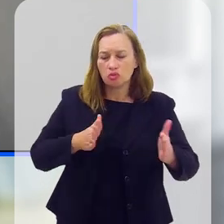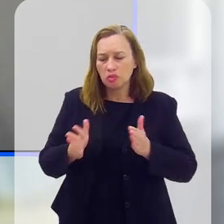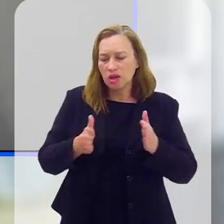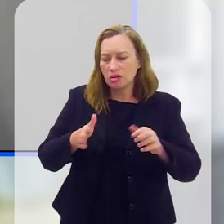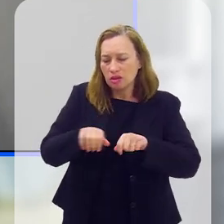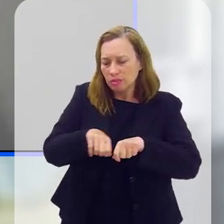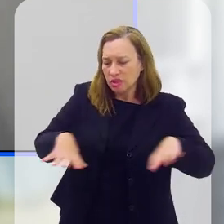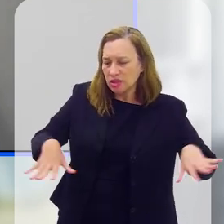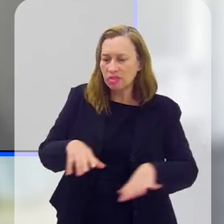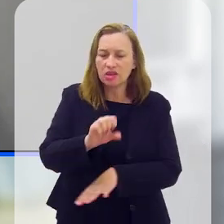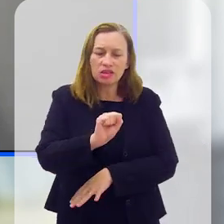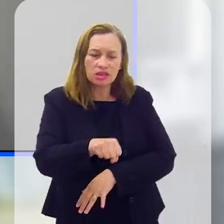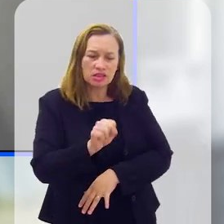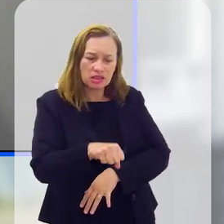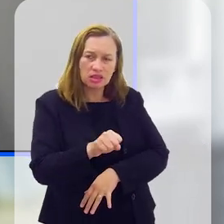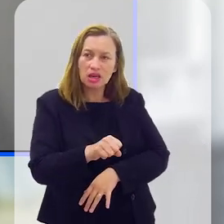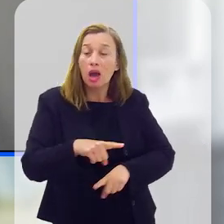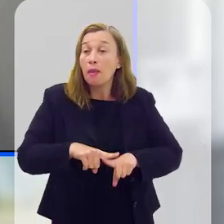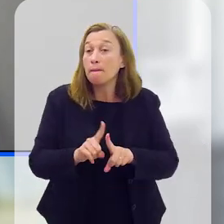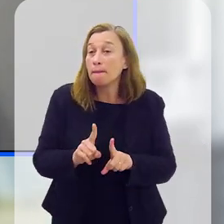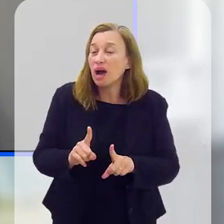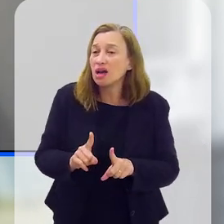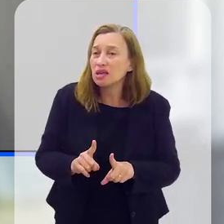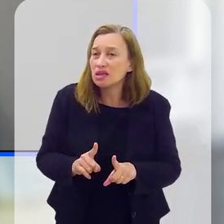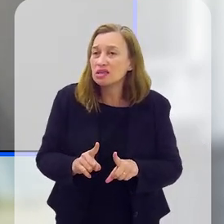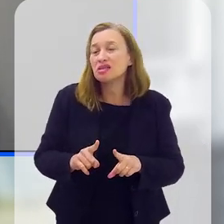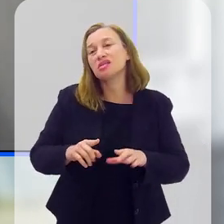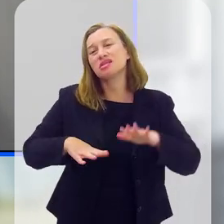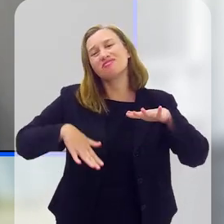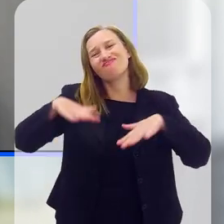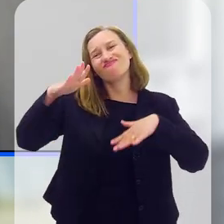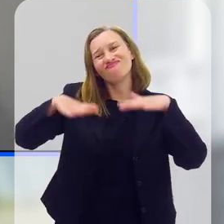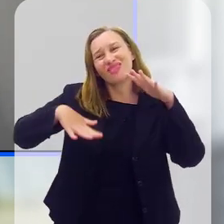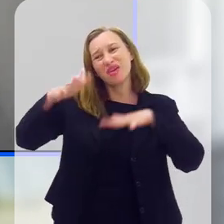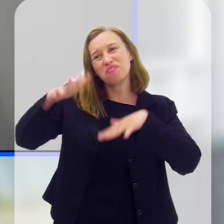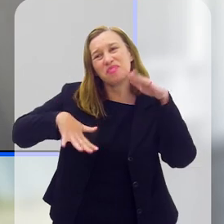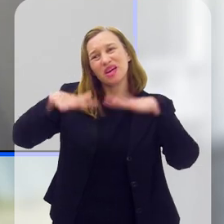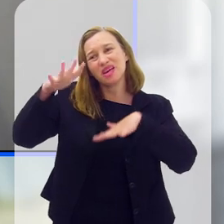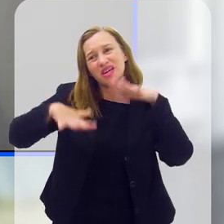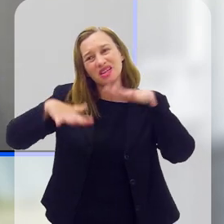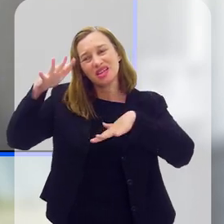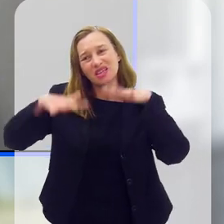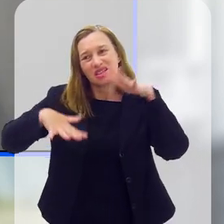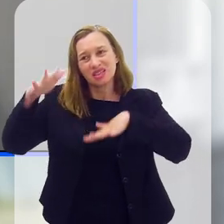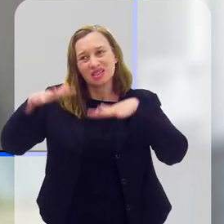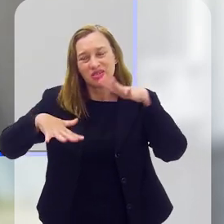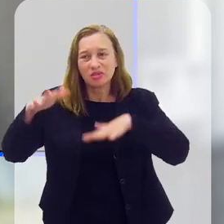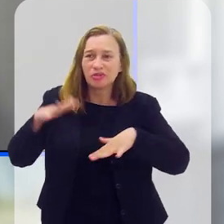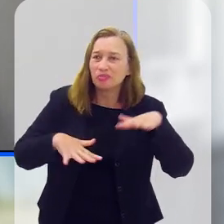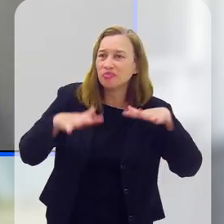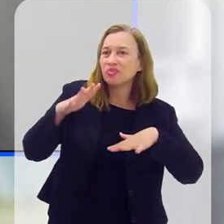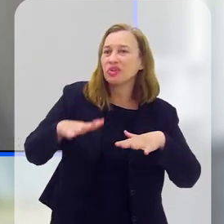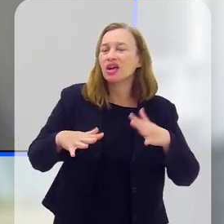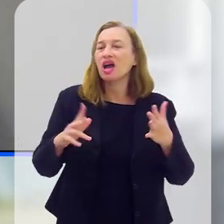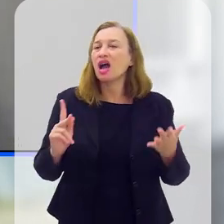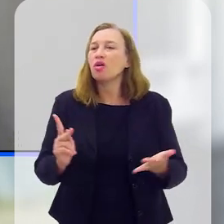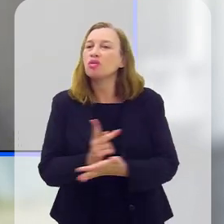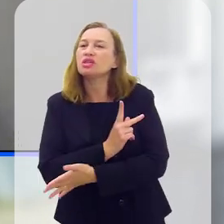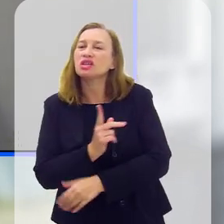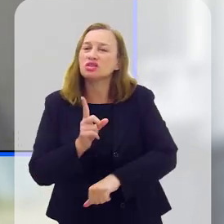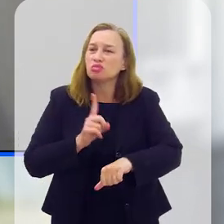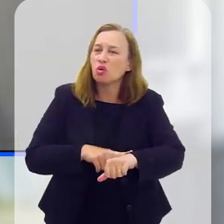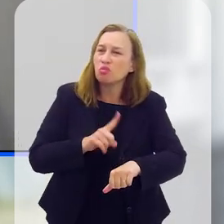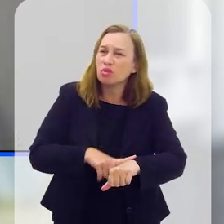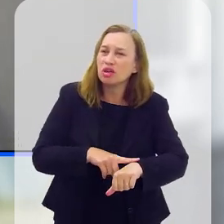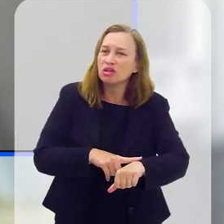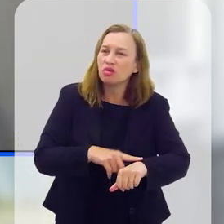um aumento sensível, sim, mas ele oscila. Às vezes, isso sempre acontece em